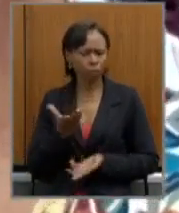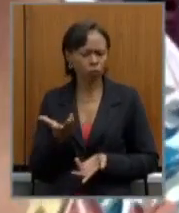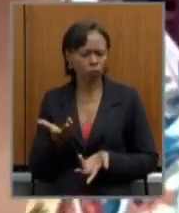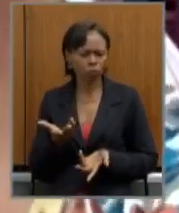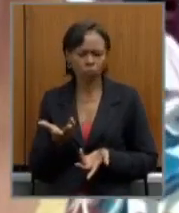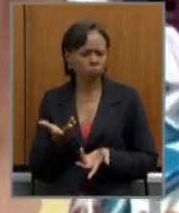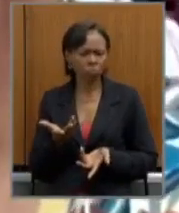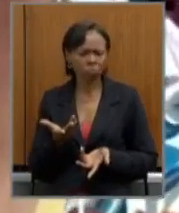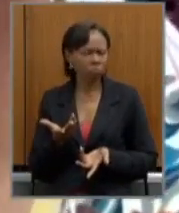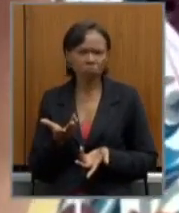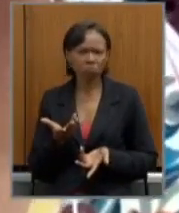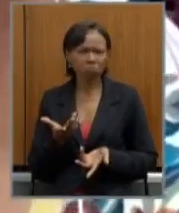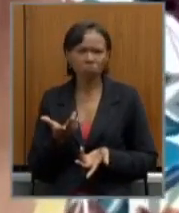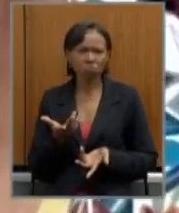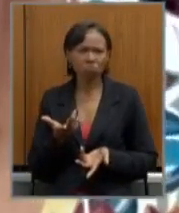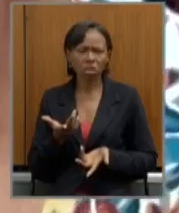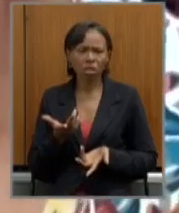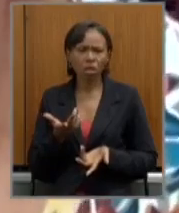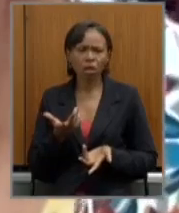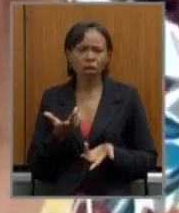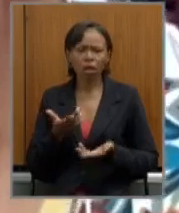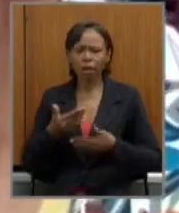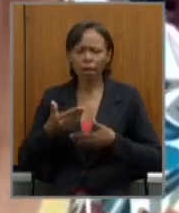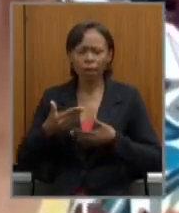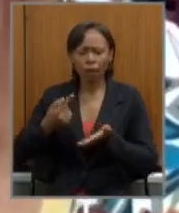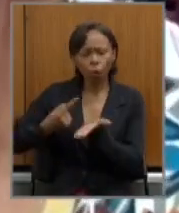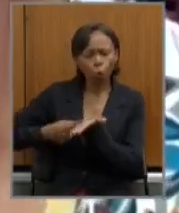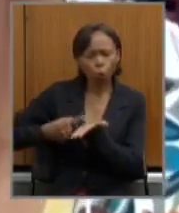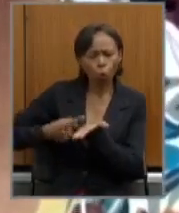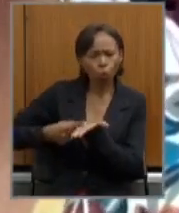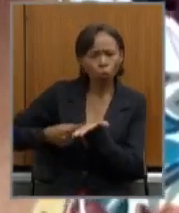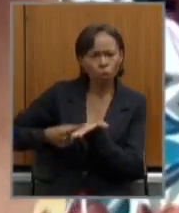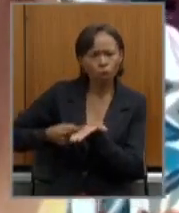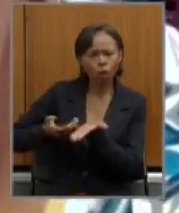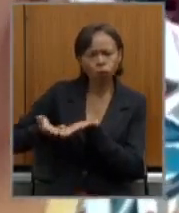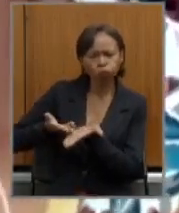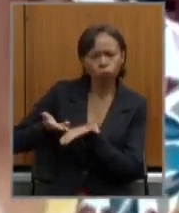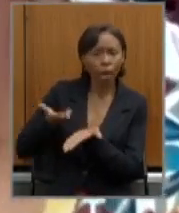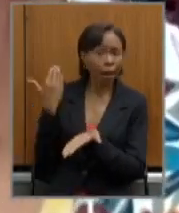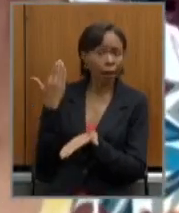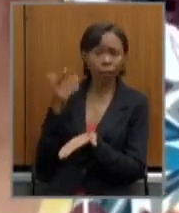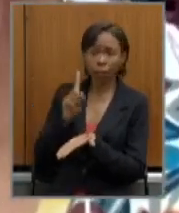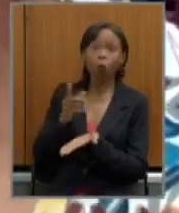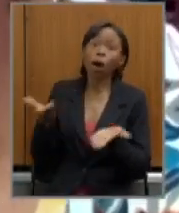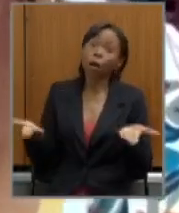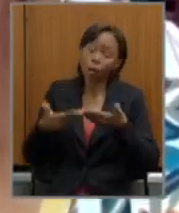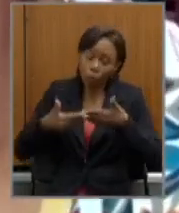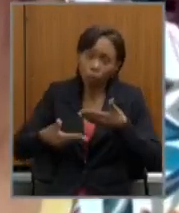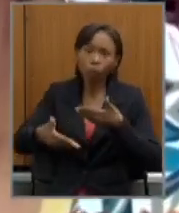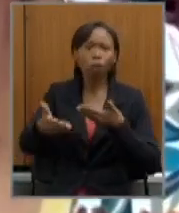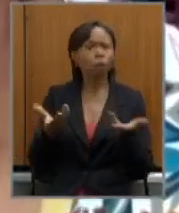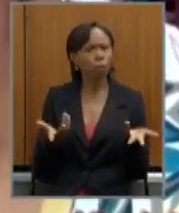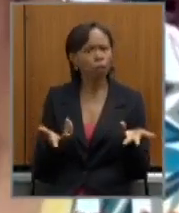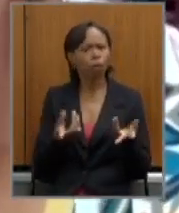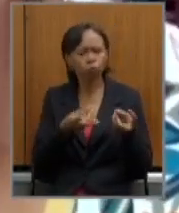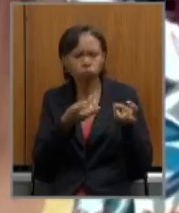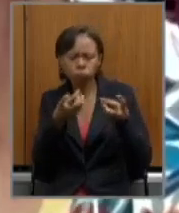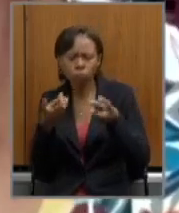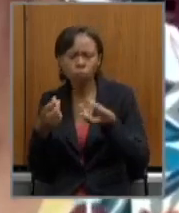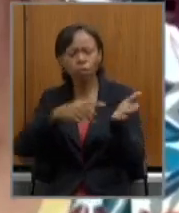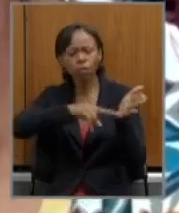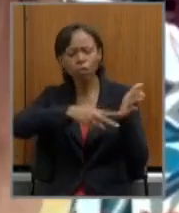estabelecer um processo de negociação anterior que faça isso agora ouça as entidades ouça os